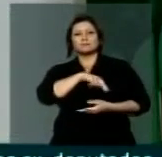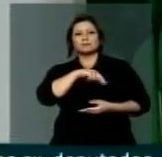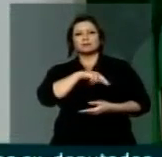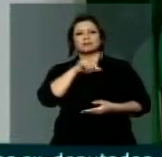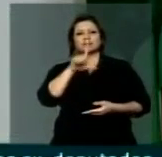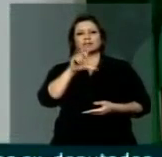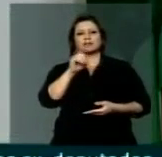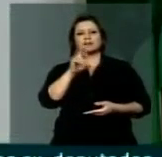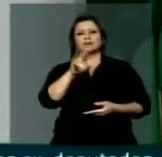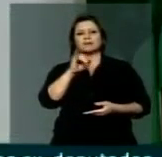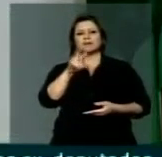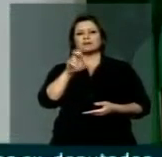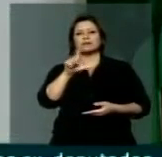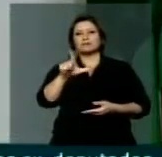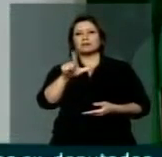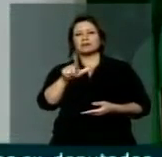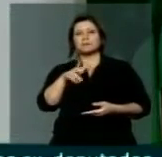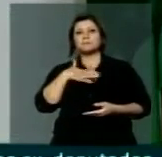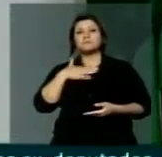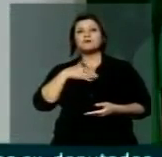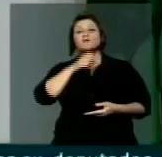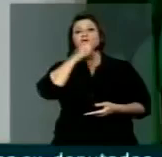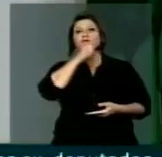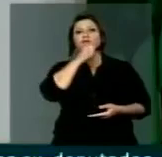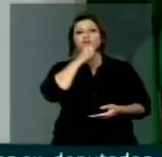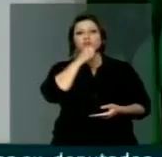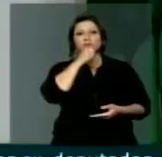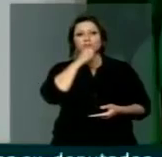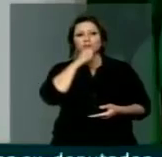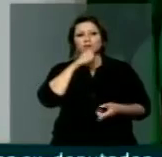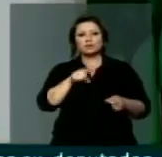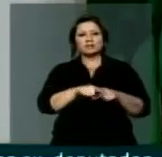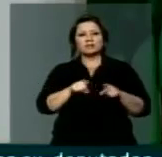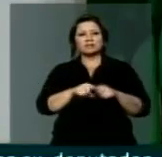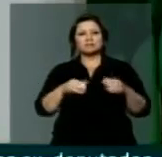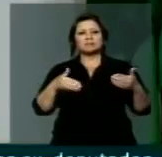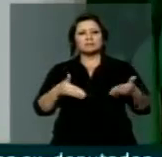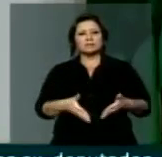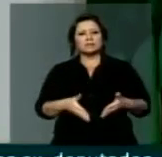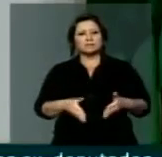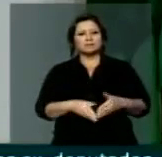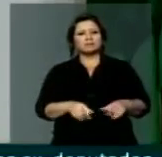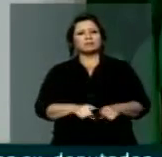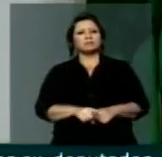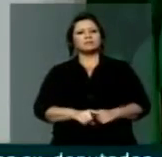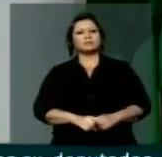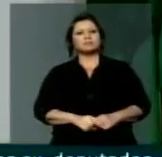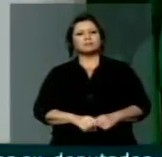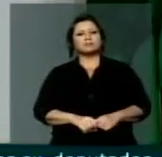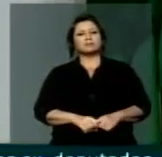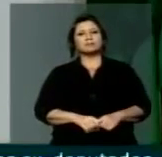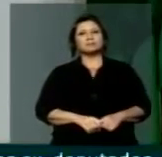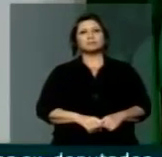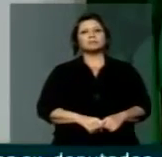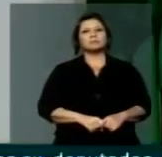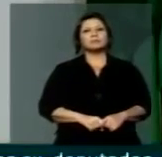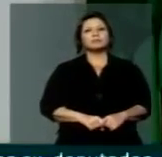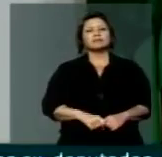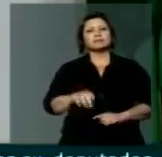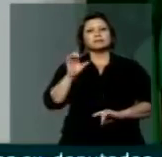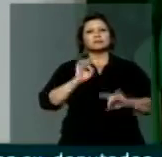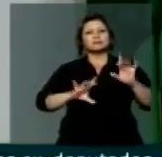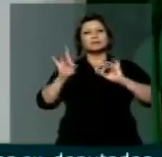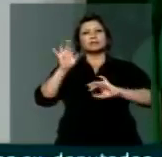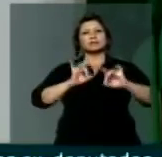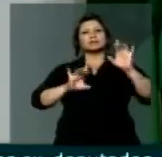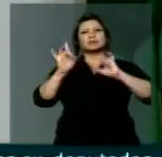Lorival Batista, meu avô, que também participou de maneira muito